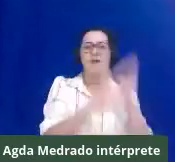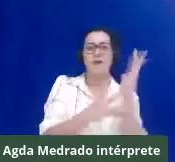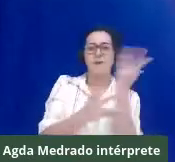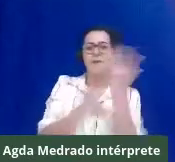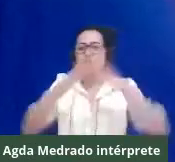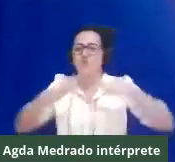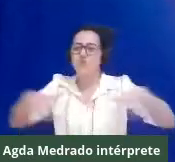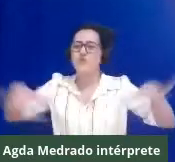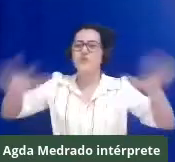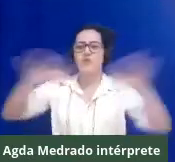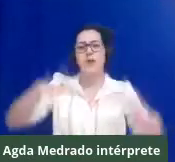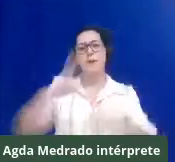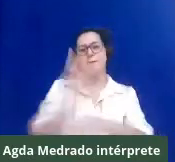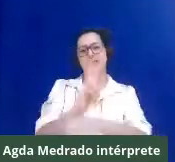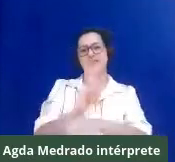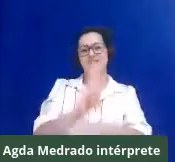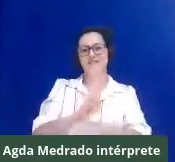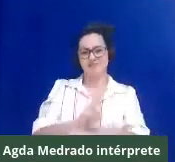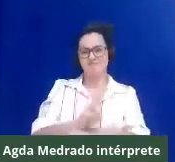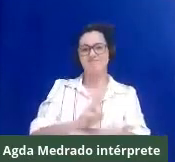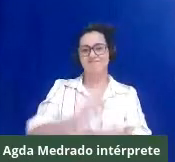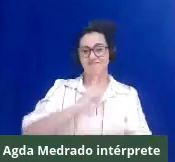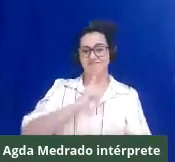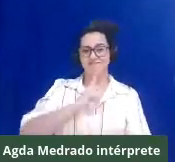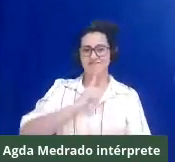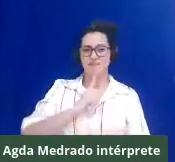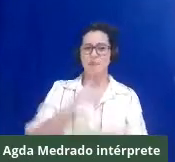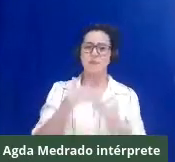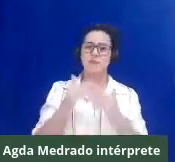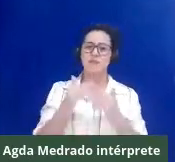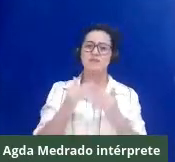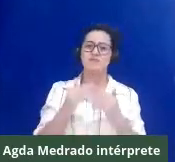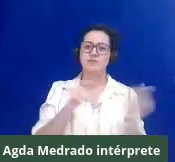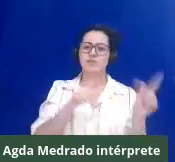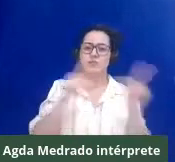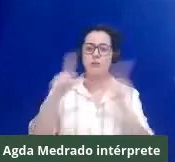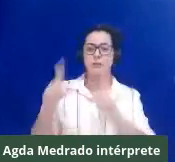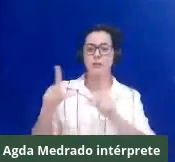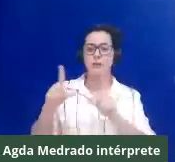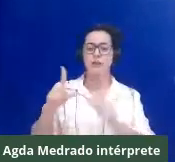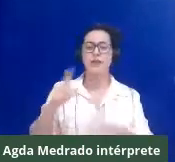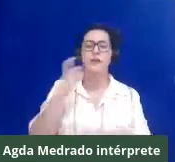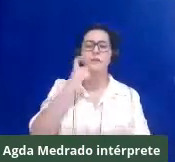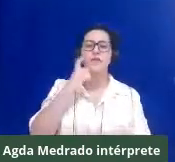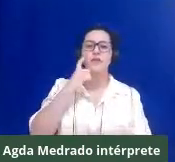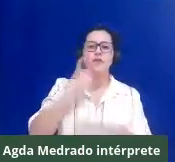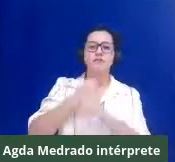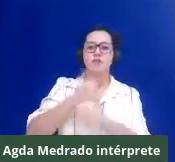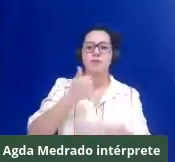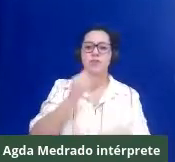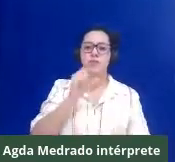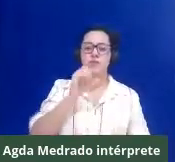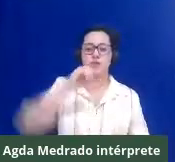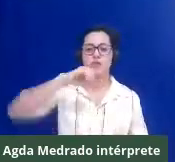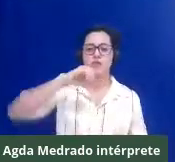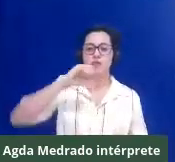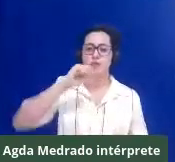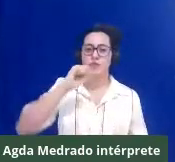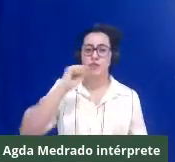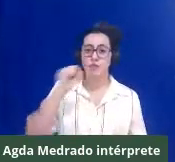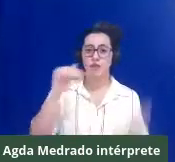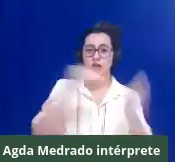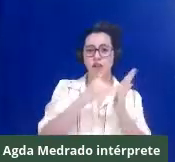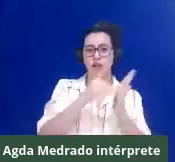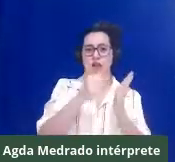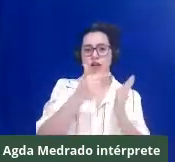E aí a gente vai chegar aqui pensando, de 1988 até 2018, um período de 30 anos, a gente